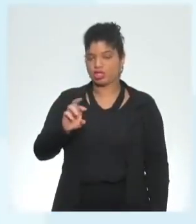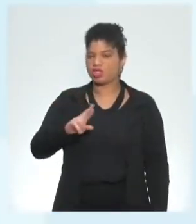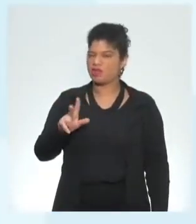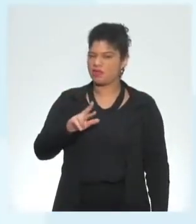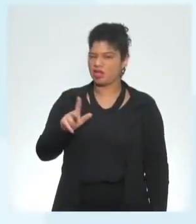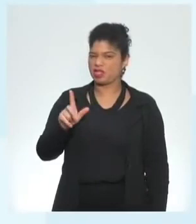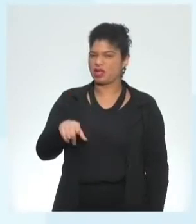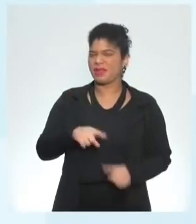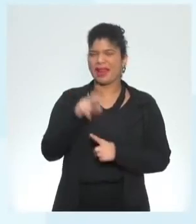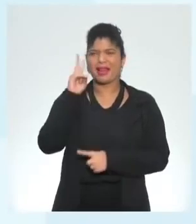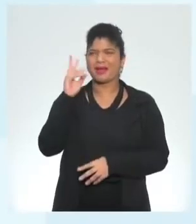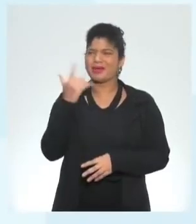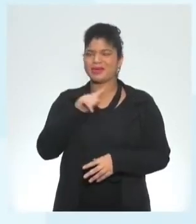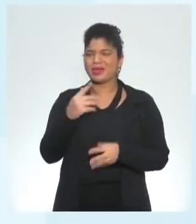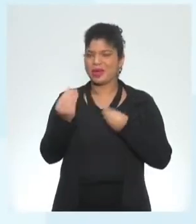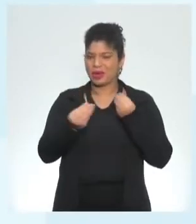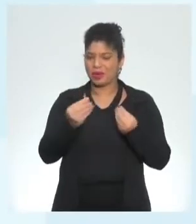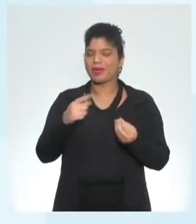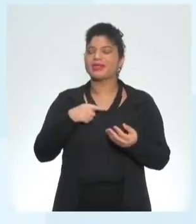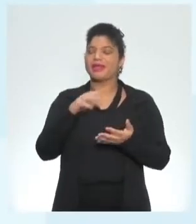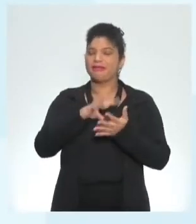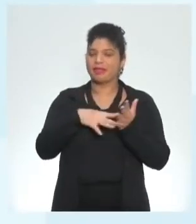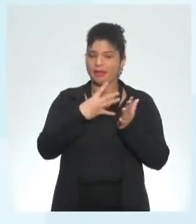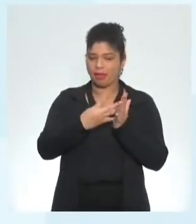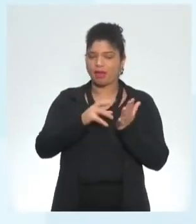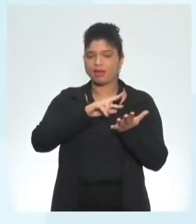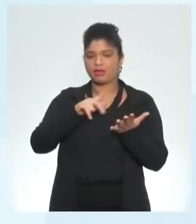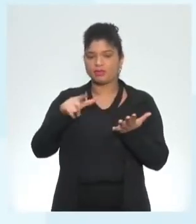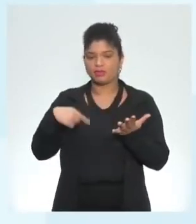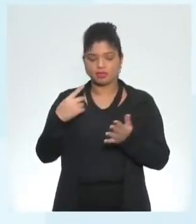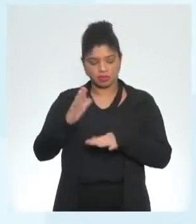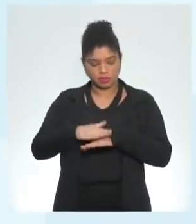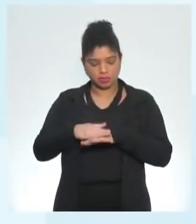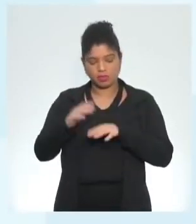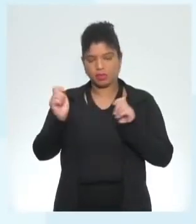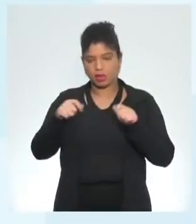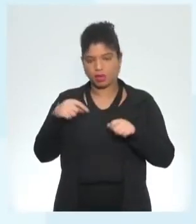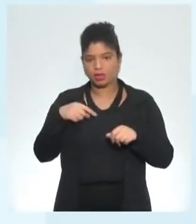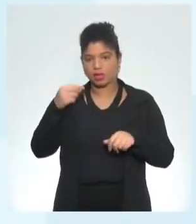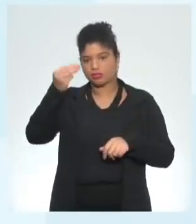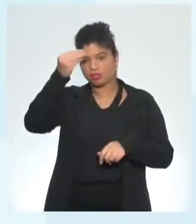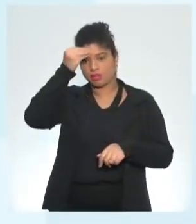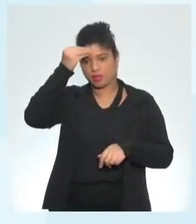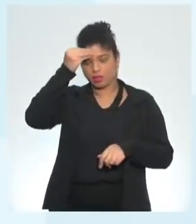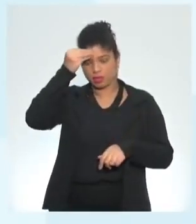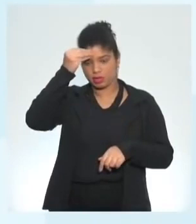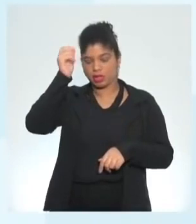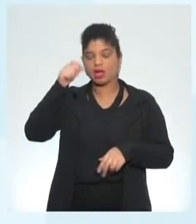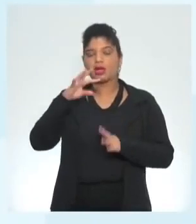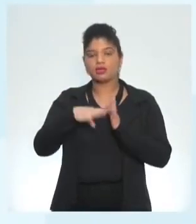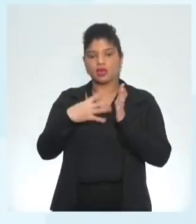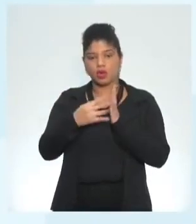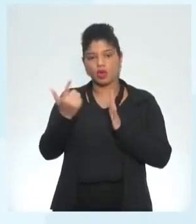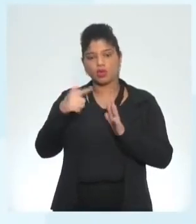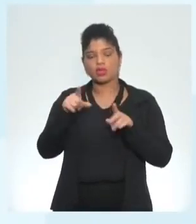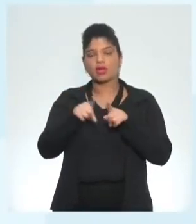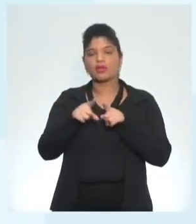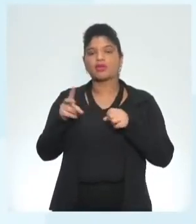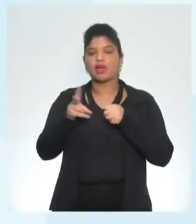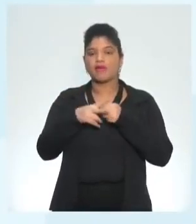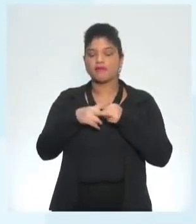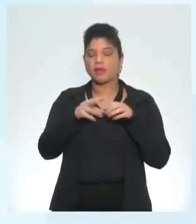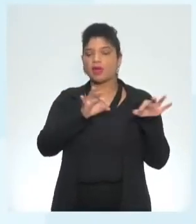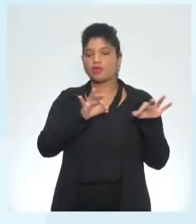ah como é que eu vou lembrar disso ok existem tabelas que a gente pode ver posso memorizar tabelas se eu quiser existem os verbos